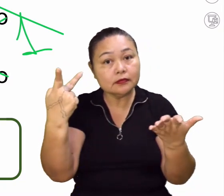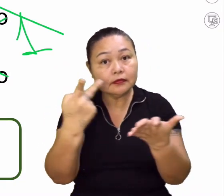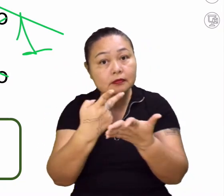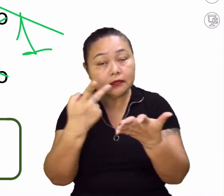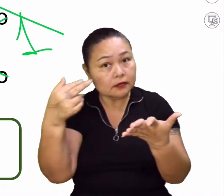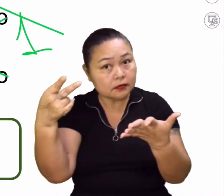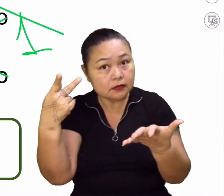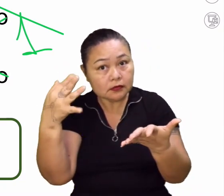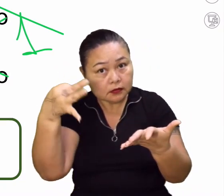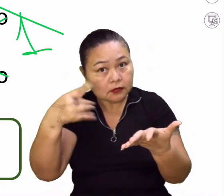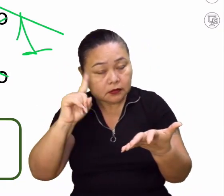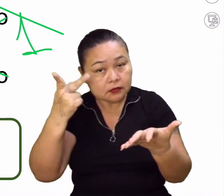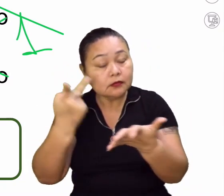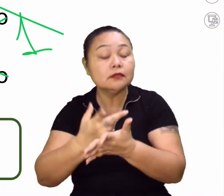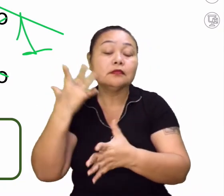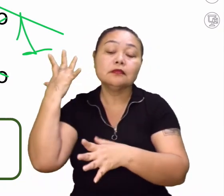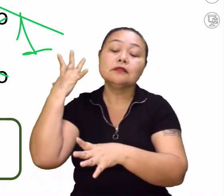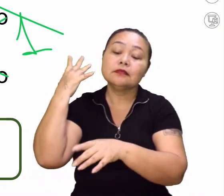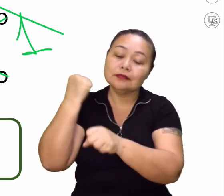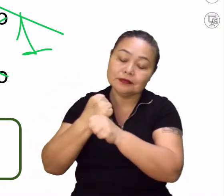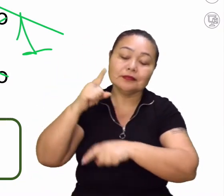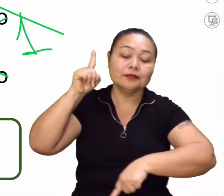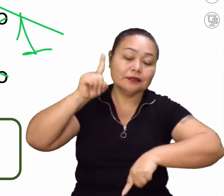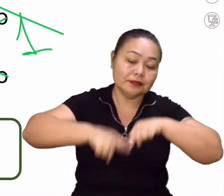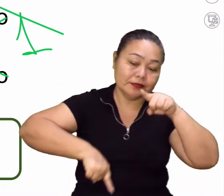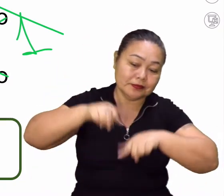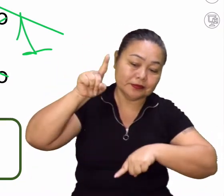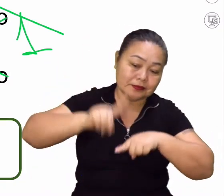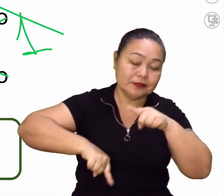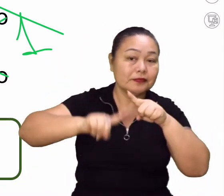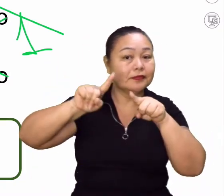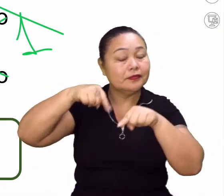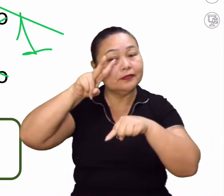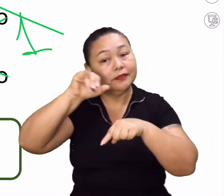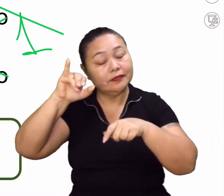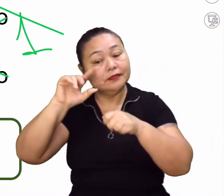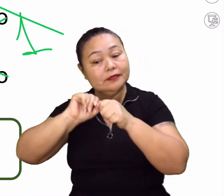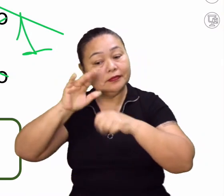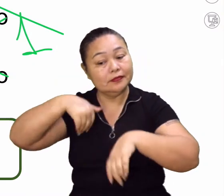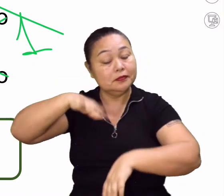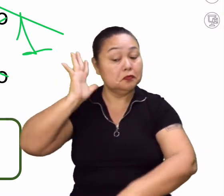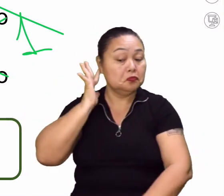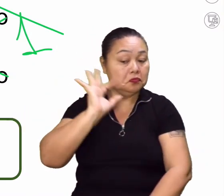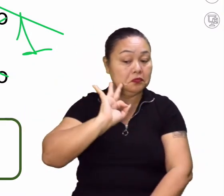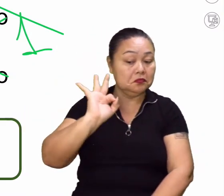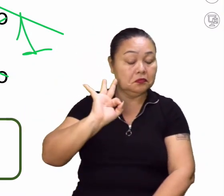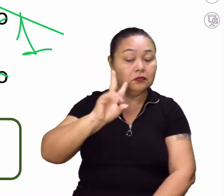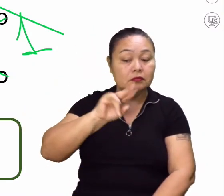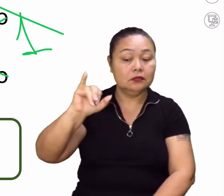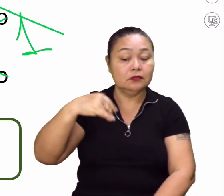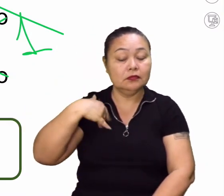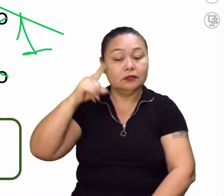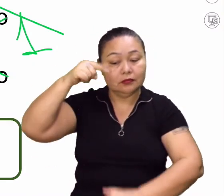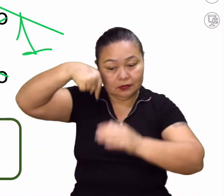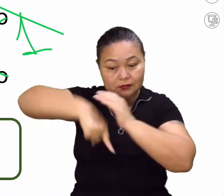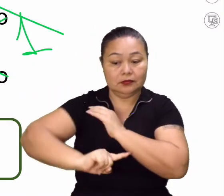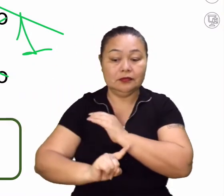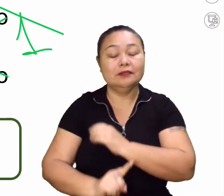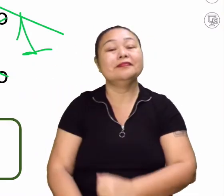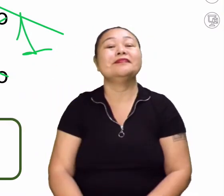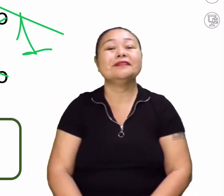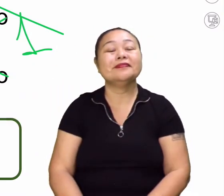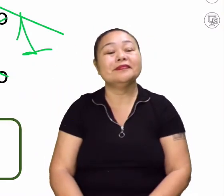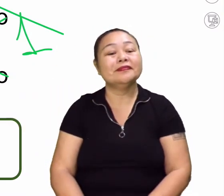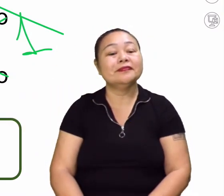problema, Rogério? Vai revisar o material. Vai revisar o material que ele vai ficar mais top ainda, porque ele vai aprofundar. Com